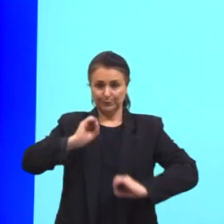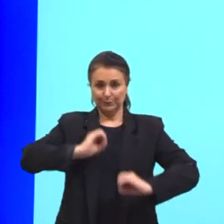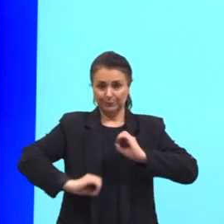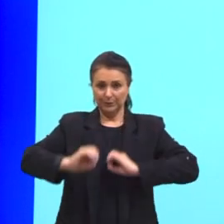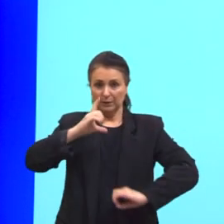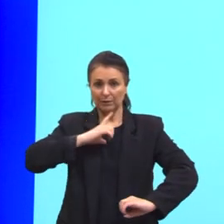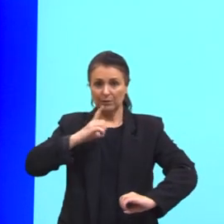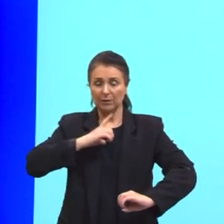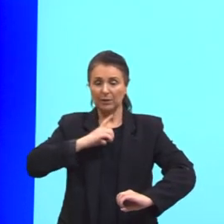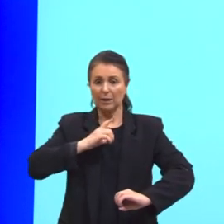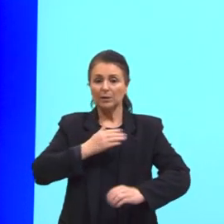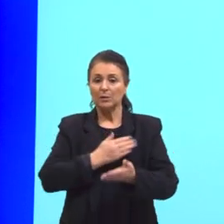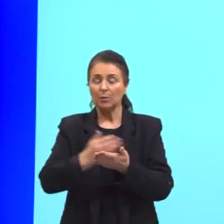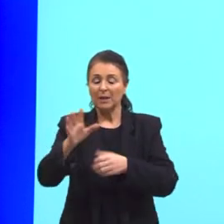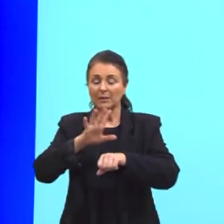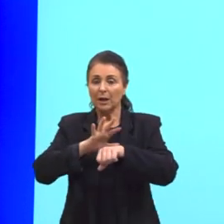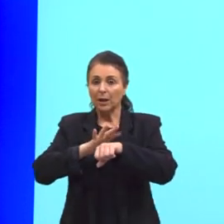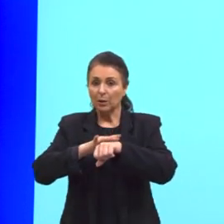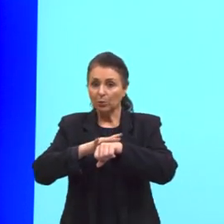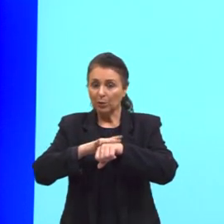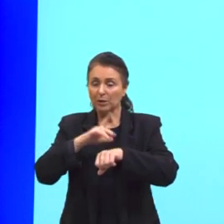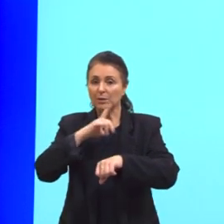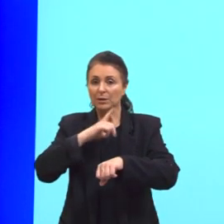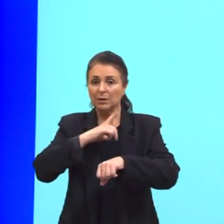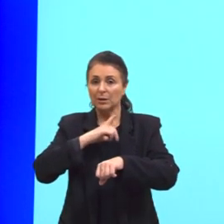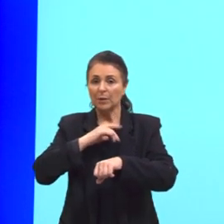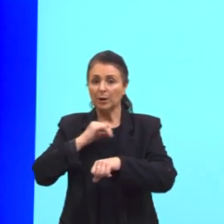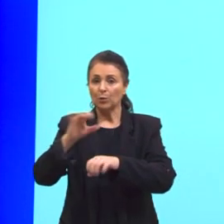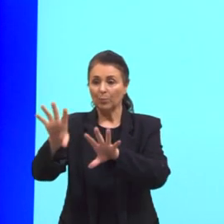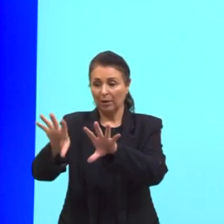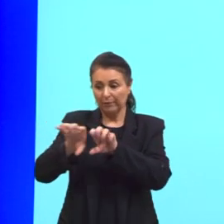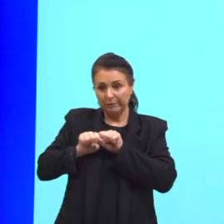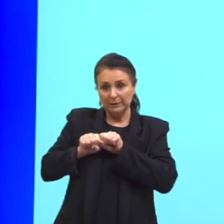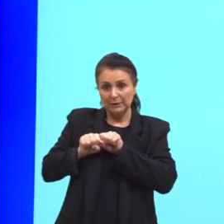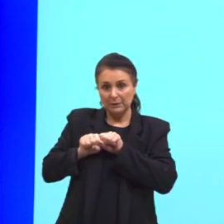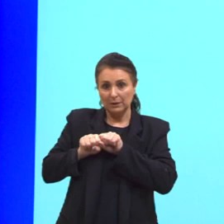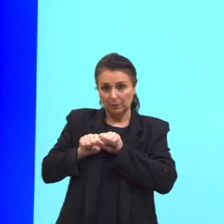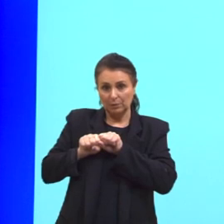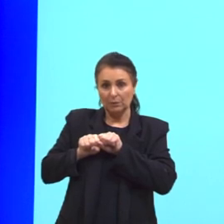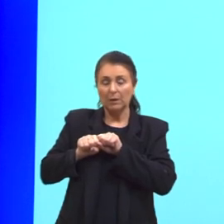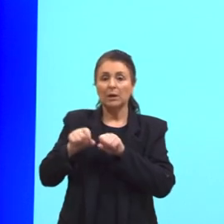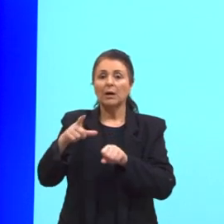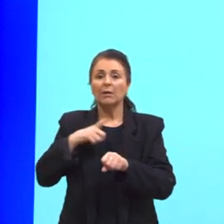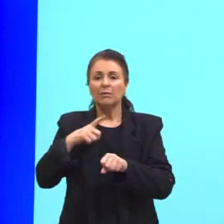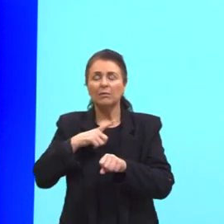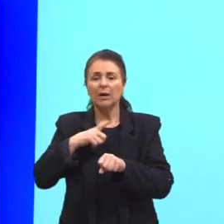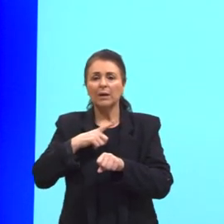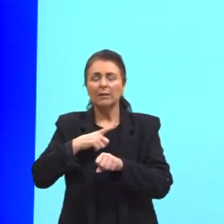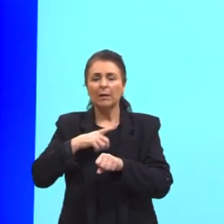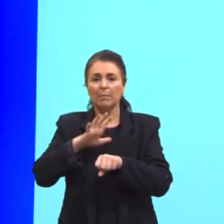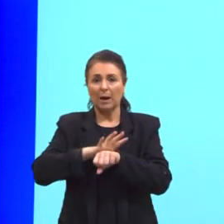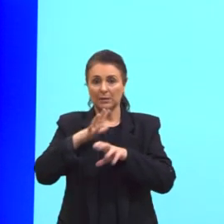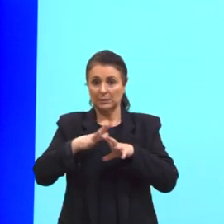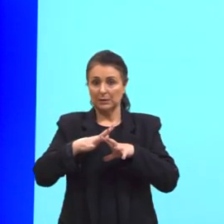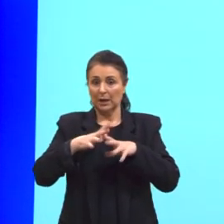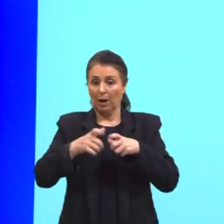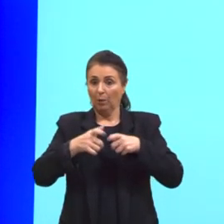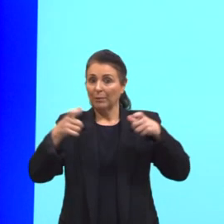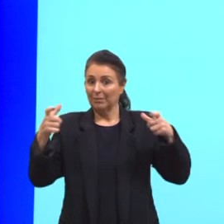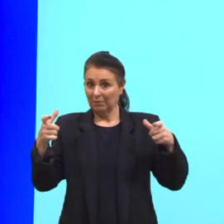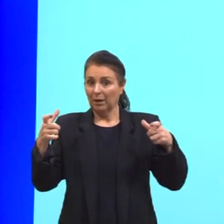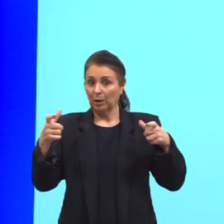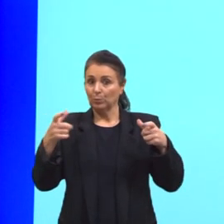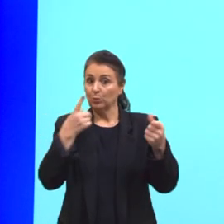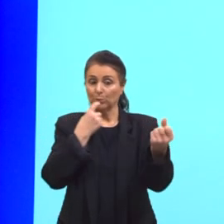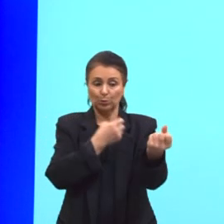Se nós tivermos doentes, tendo uma infecção no momento, os leucócitos vão estar bem aumentados no nosso